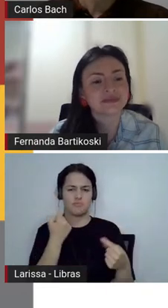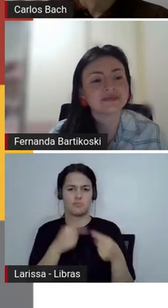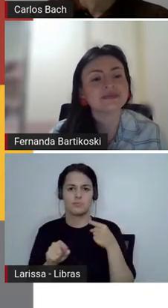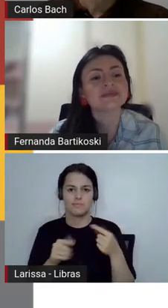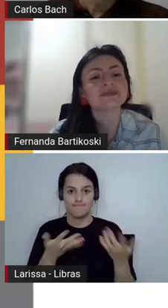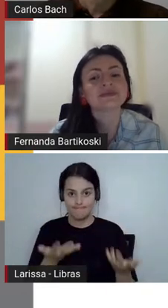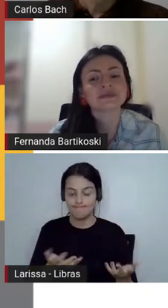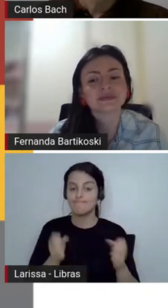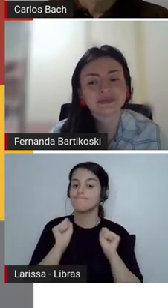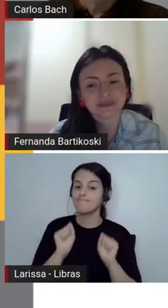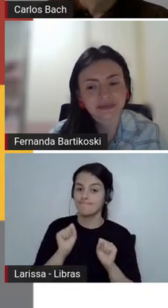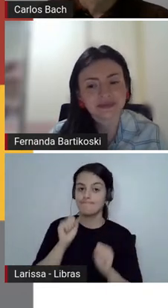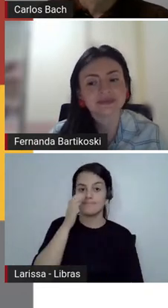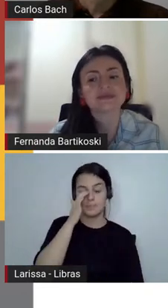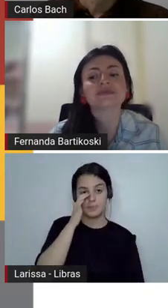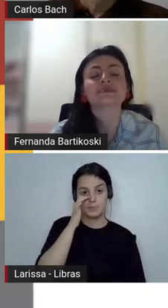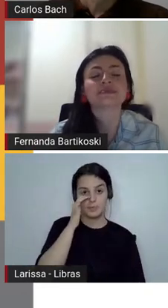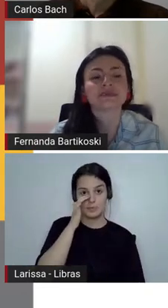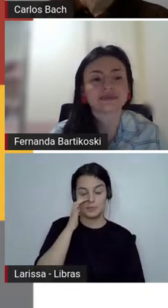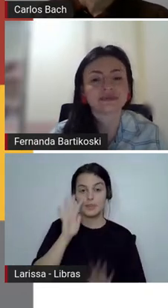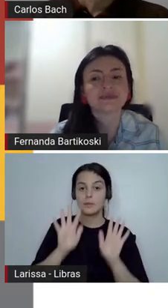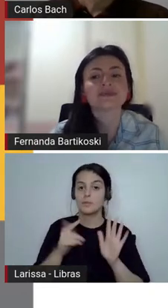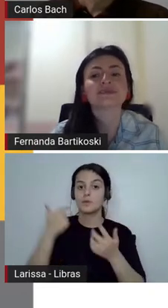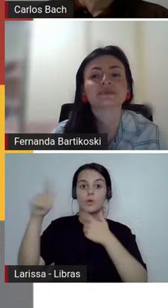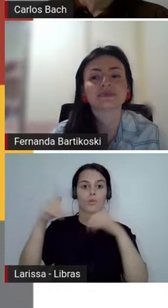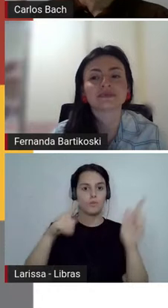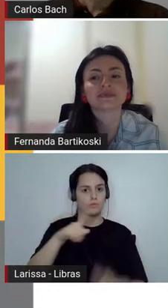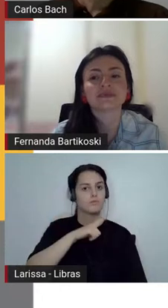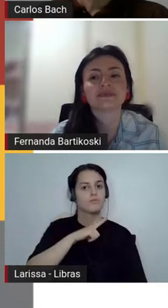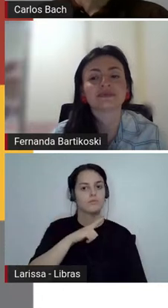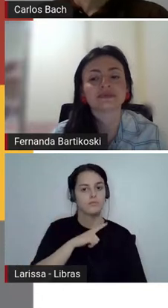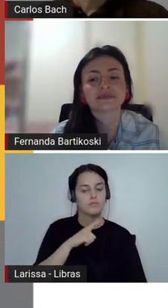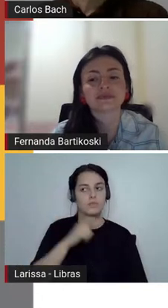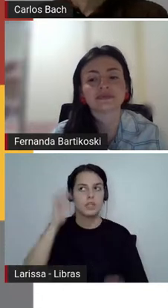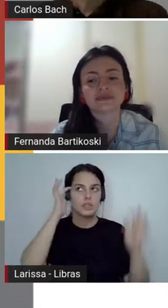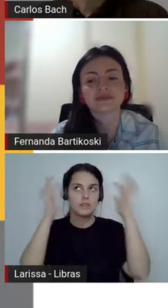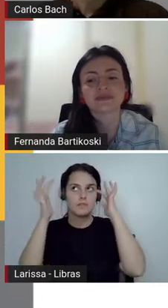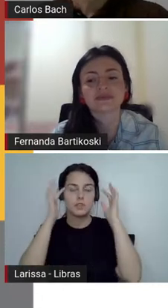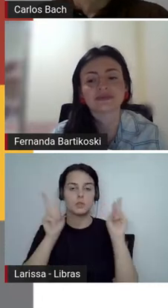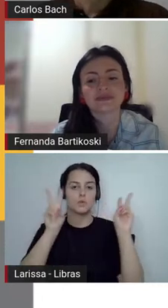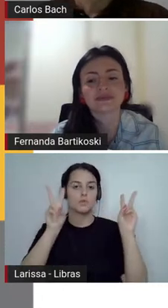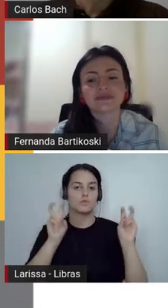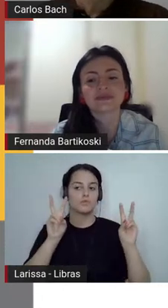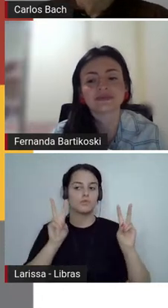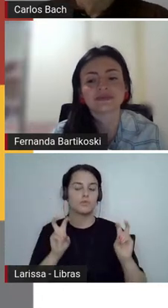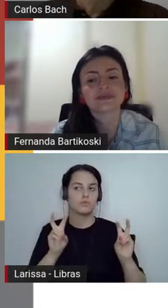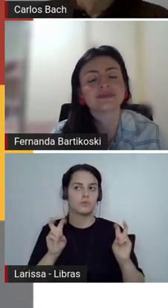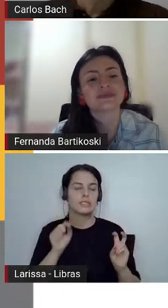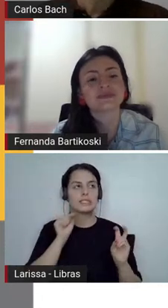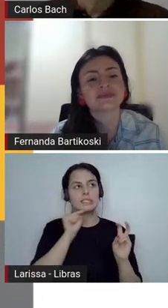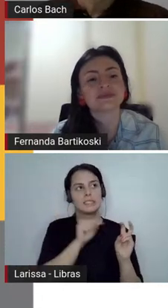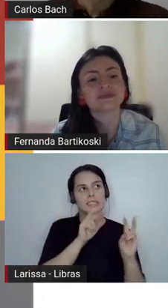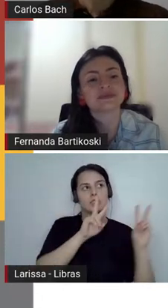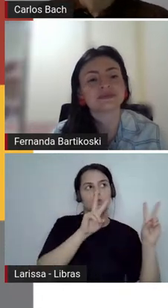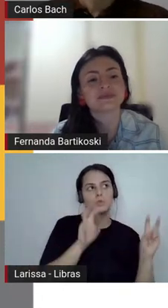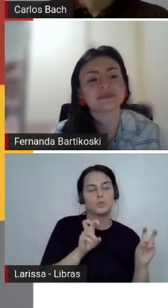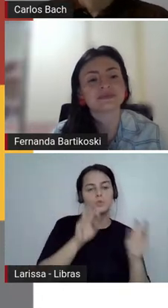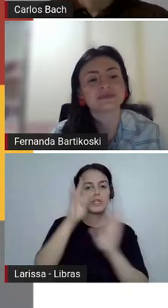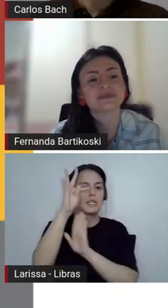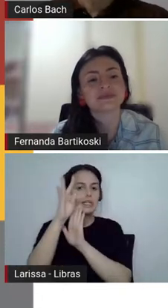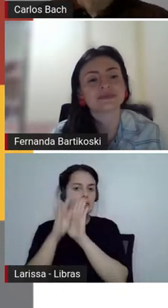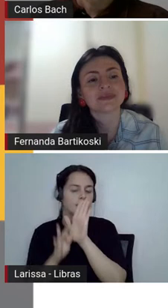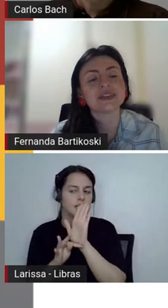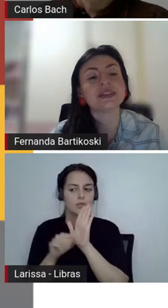ir estimulando, ir pensando, que texto literário conversa com o que este estudante